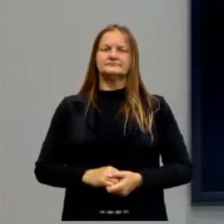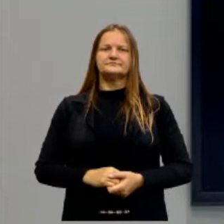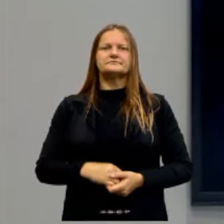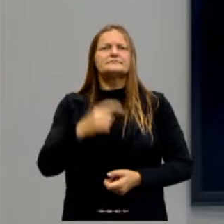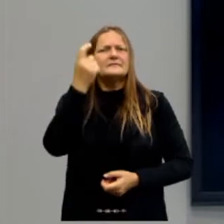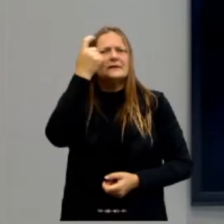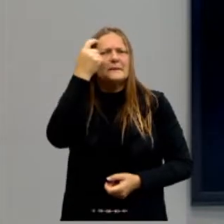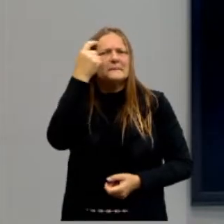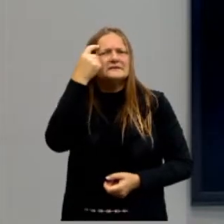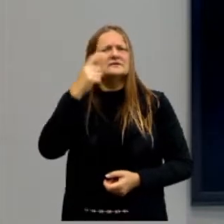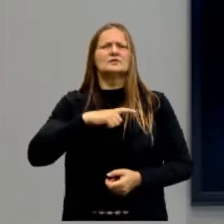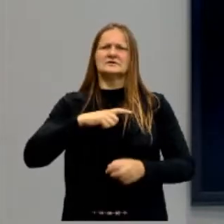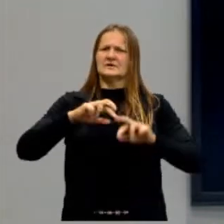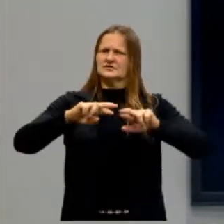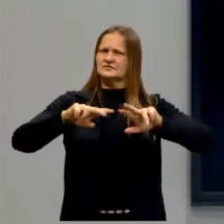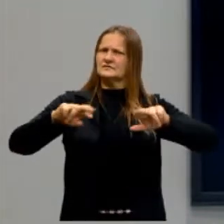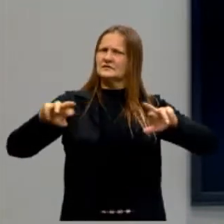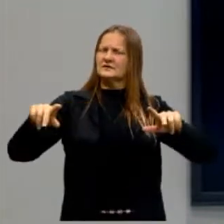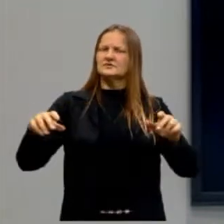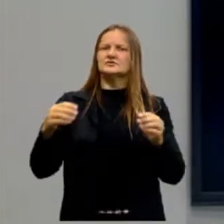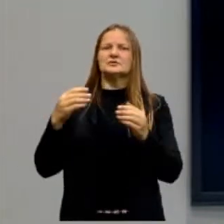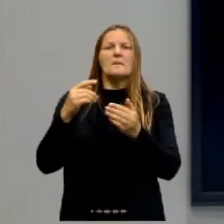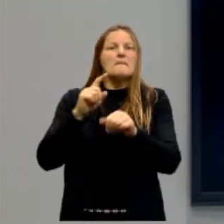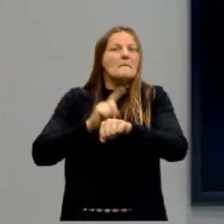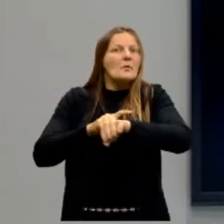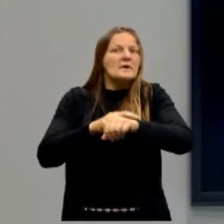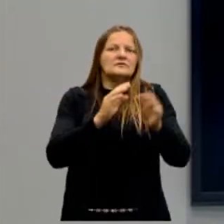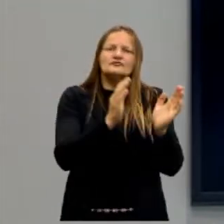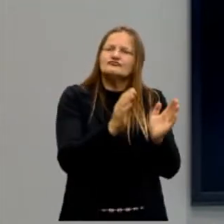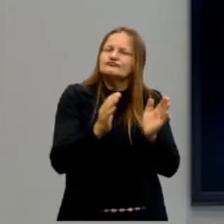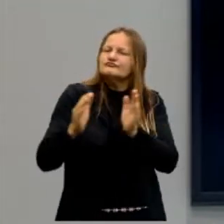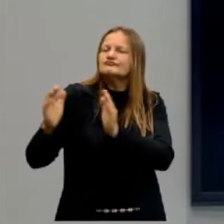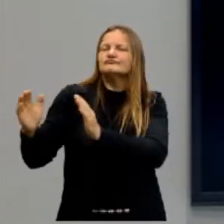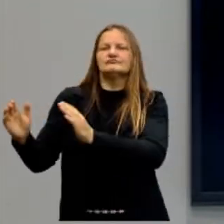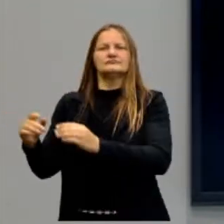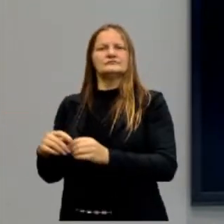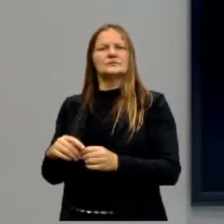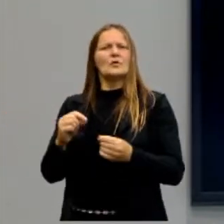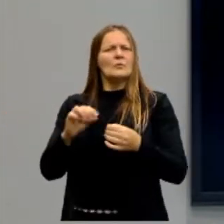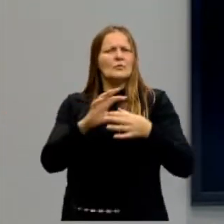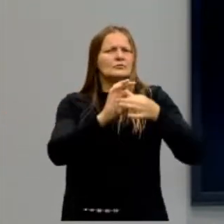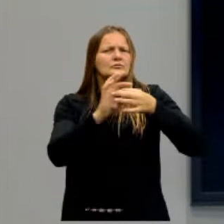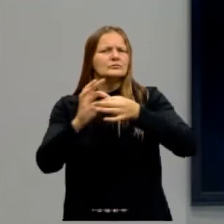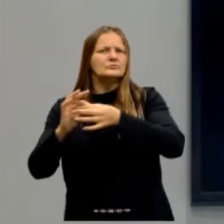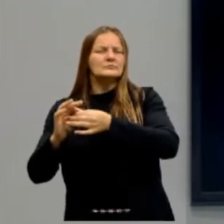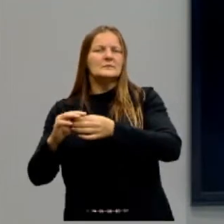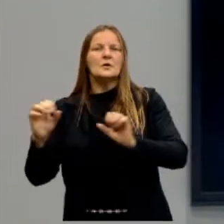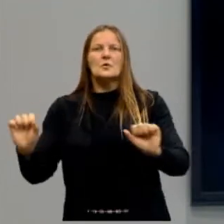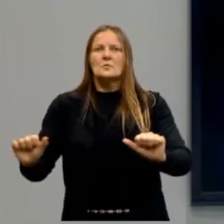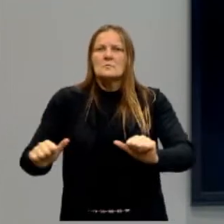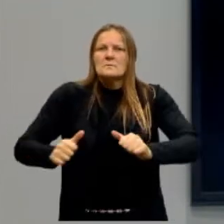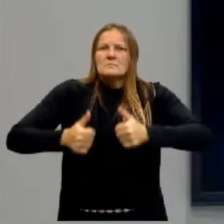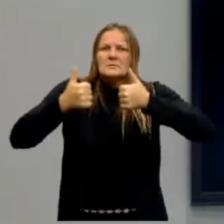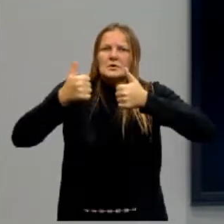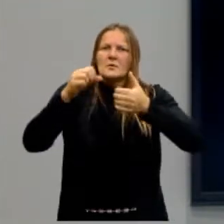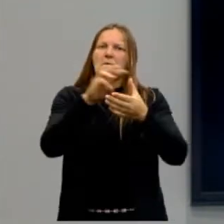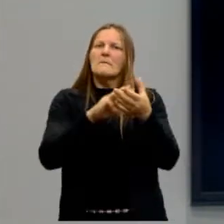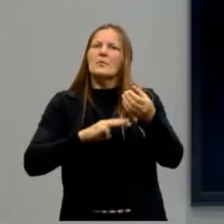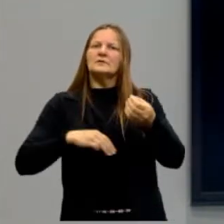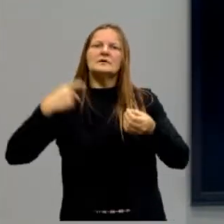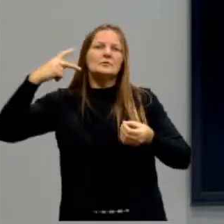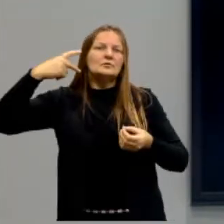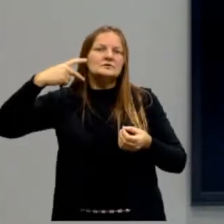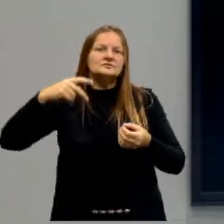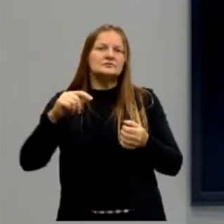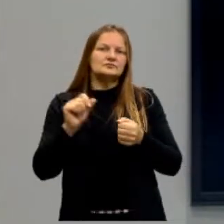Pensadores de diferentes épocas congenturaram a respeito dos melhores modelos de política